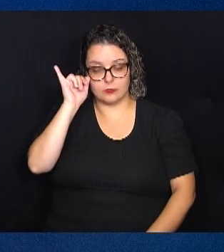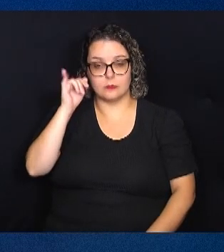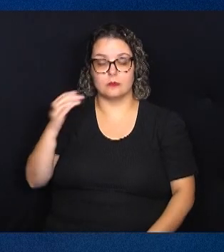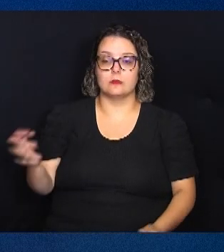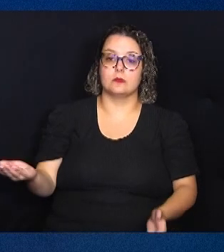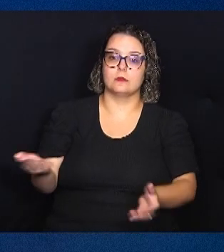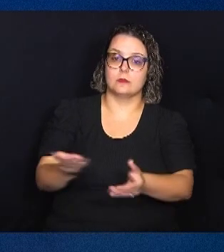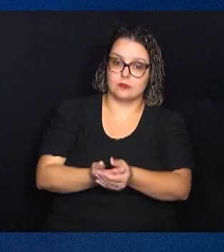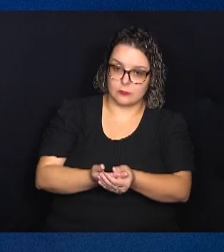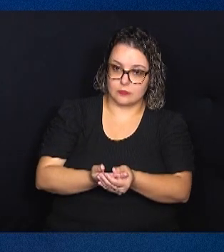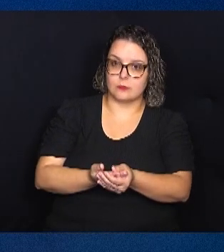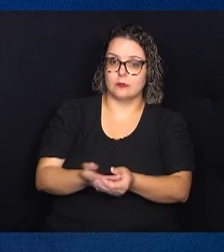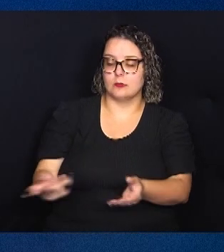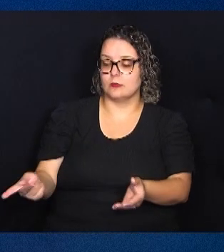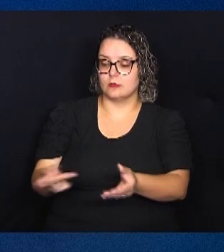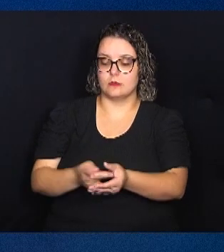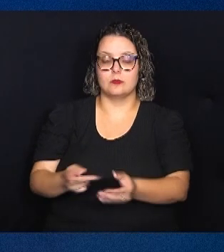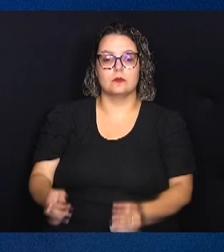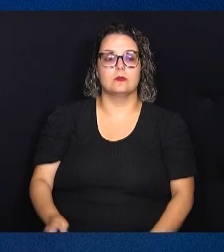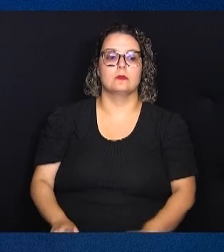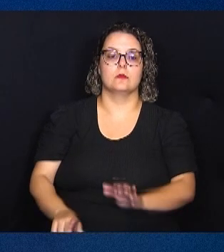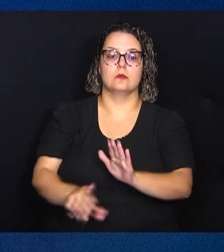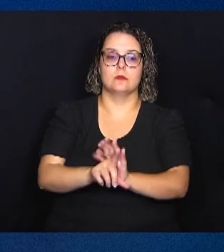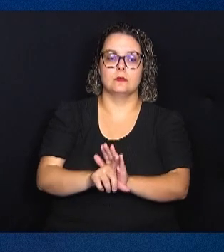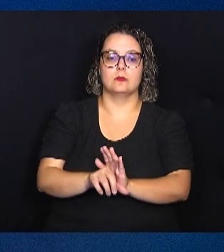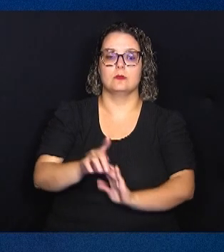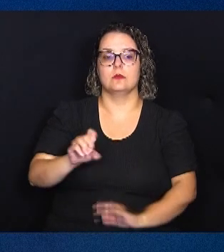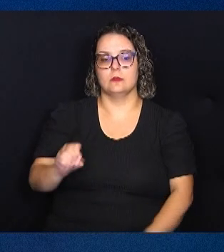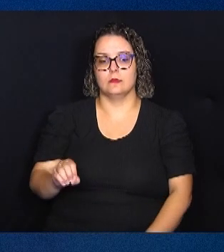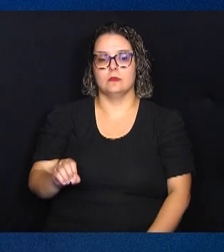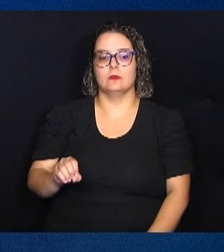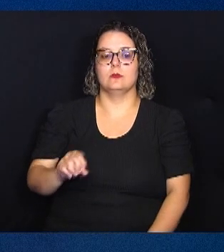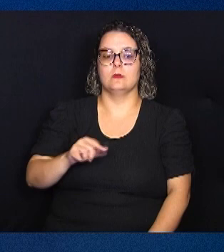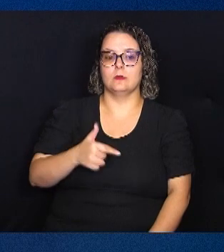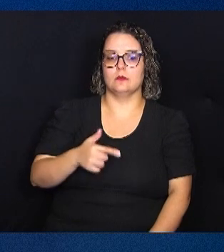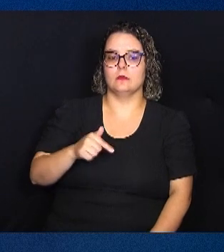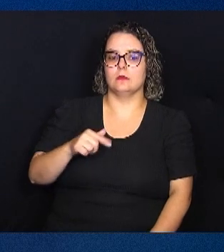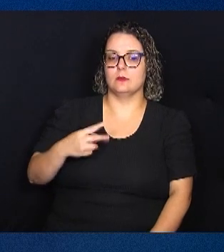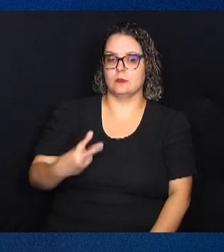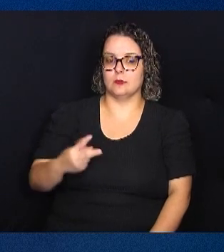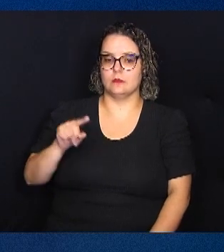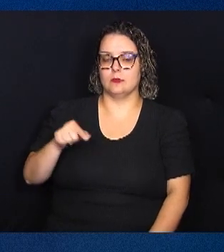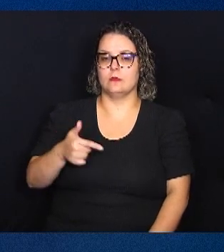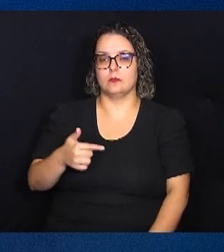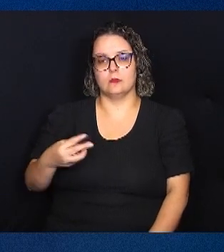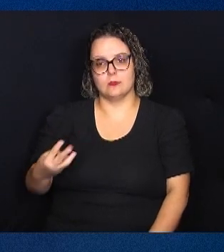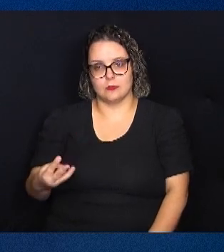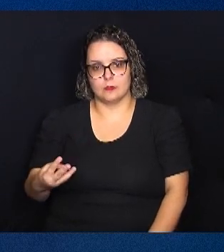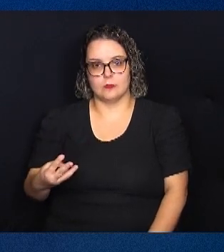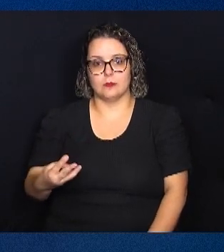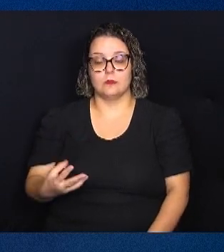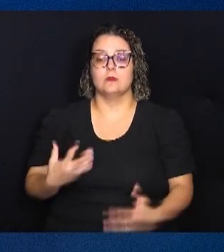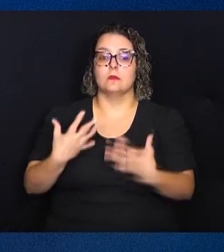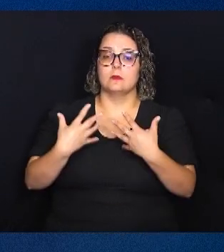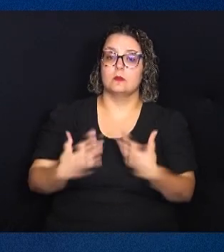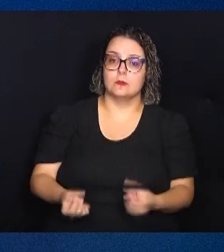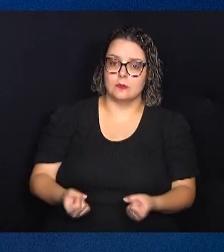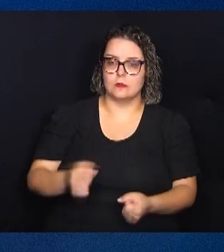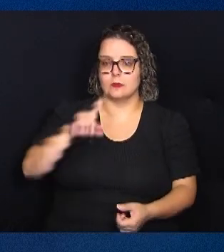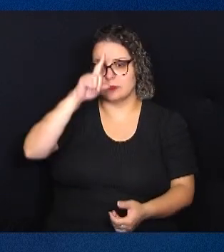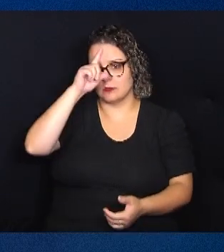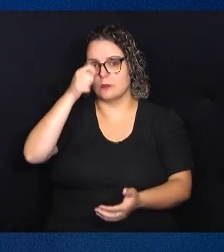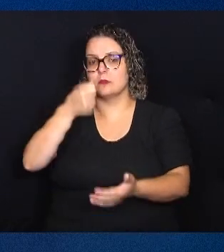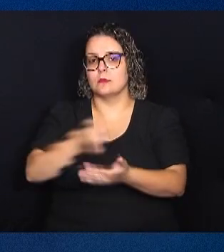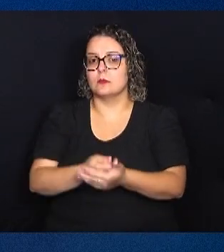projeto de lei ordinária 272 de 2023 dos termos de recebimento definitivo ou